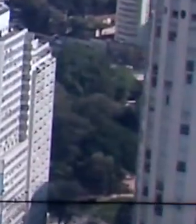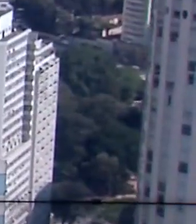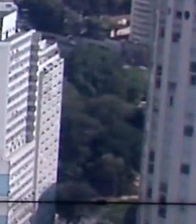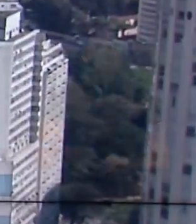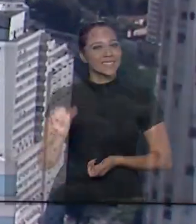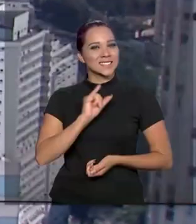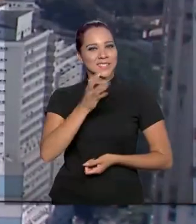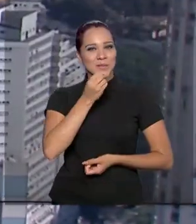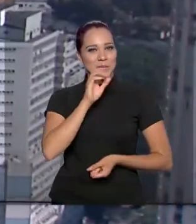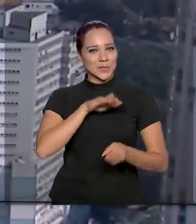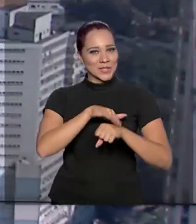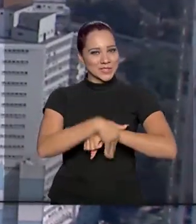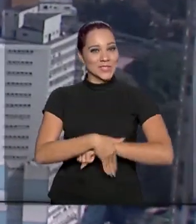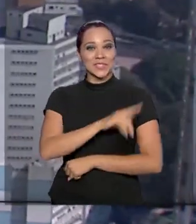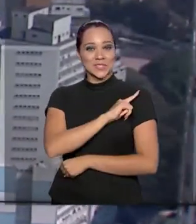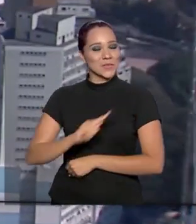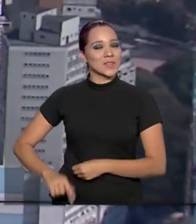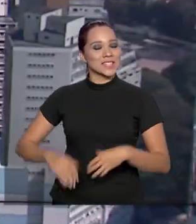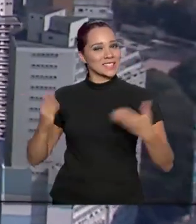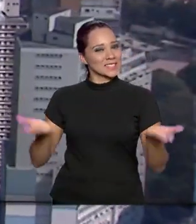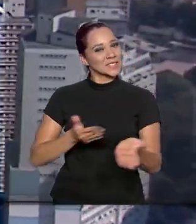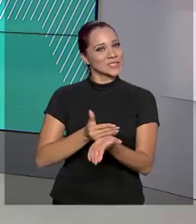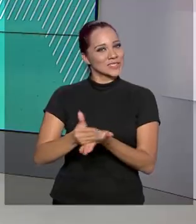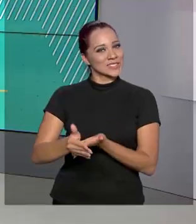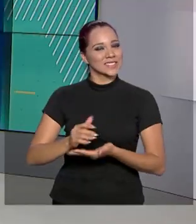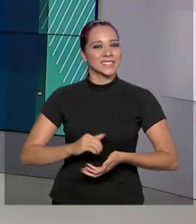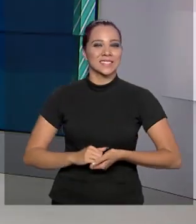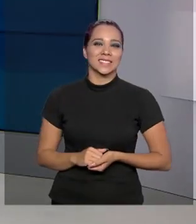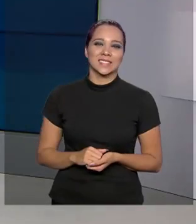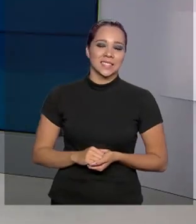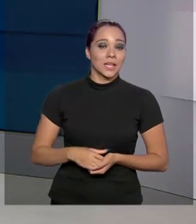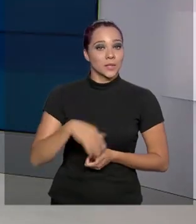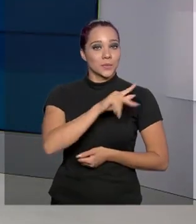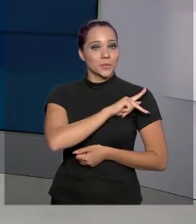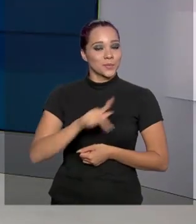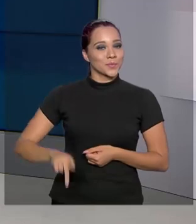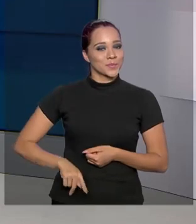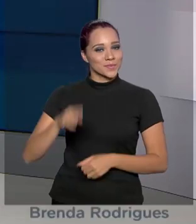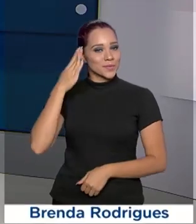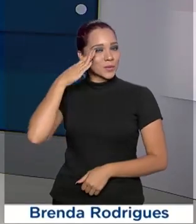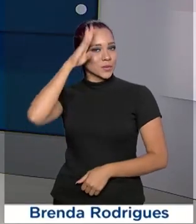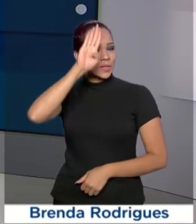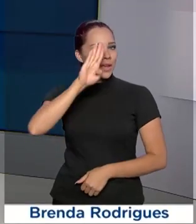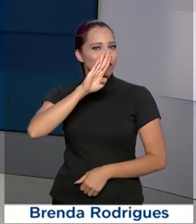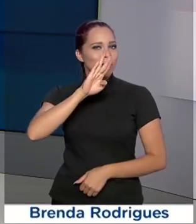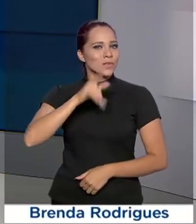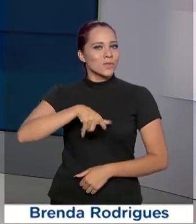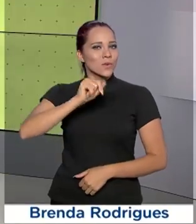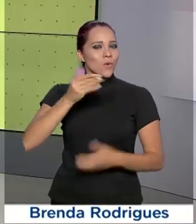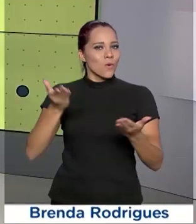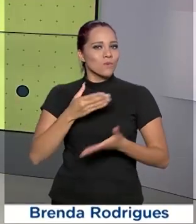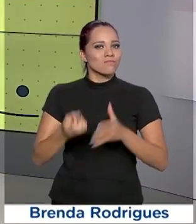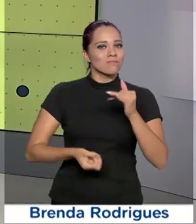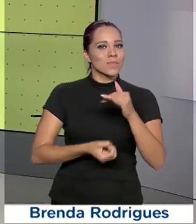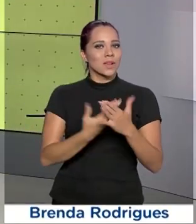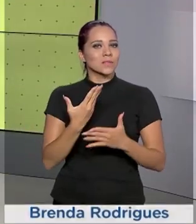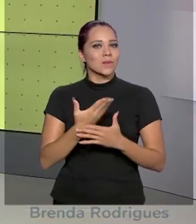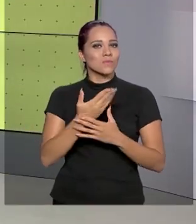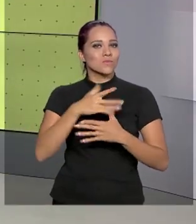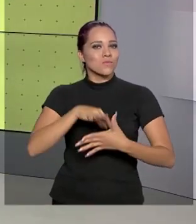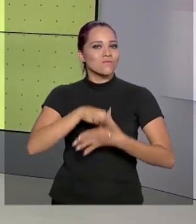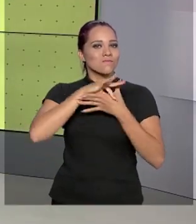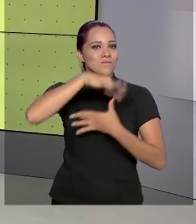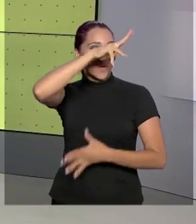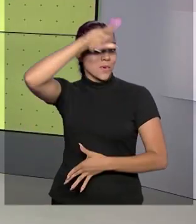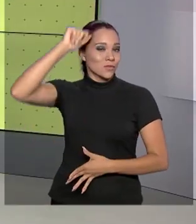Olá, boa noite. O governo agora está no ar. O presidente Jair Bolsonaro determinou hoje a criação do Conselho da Amazônia,